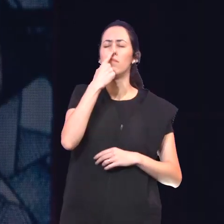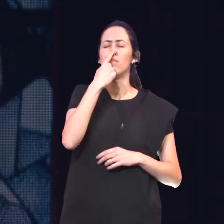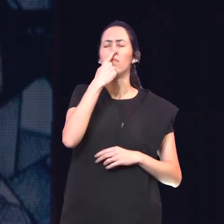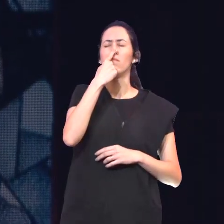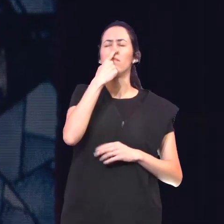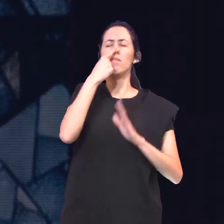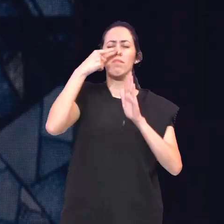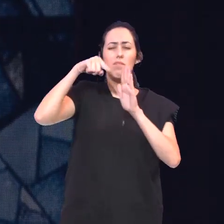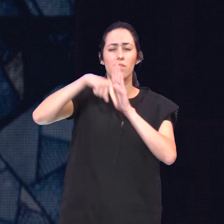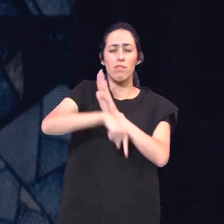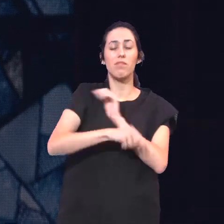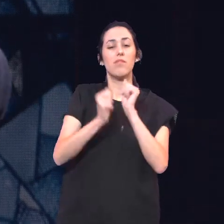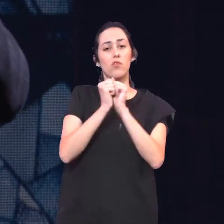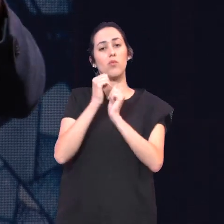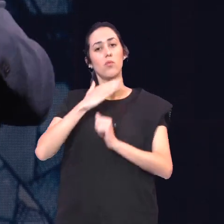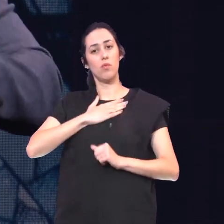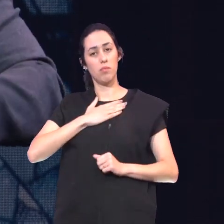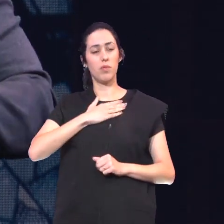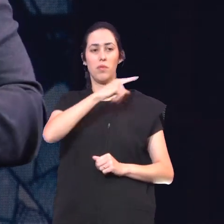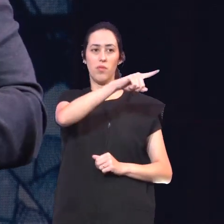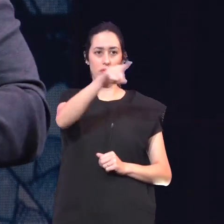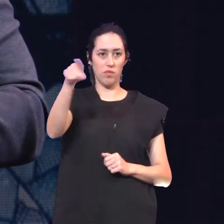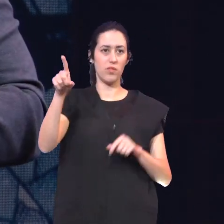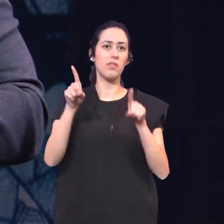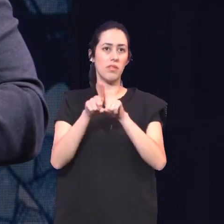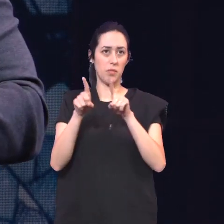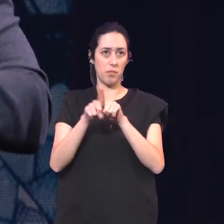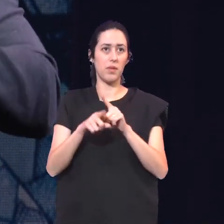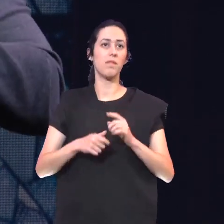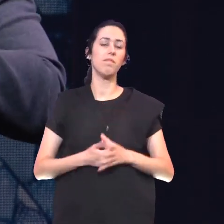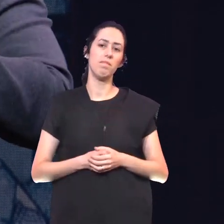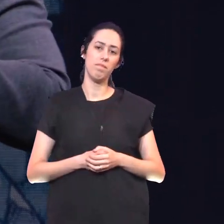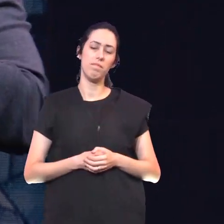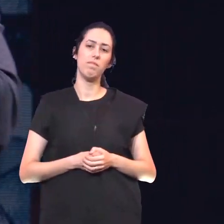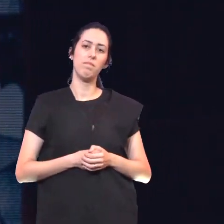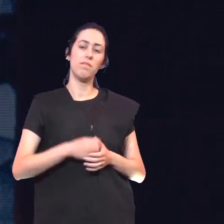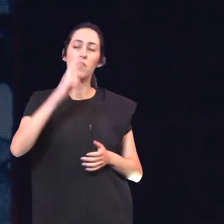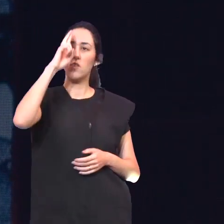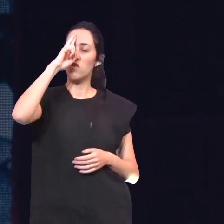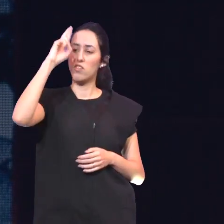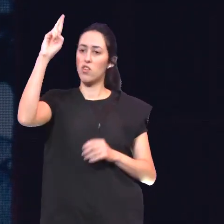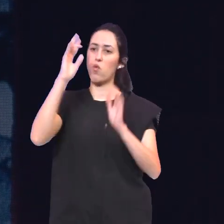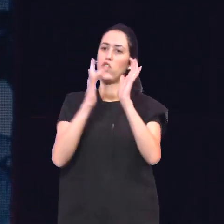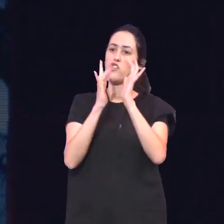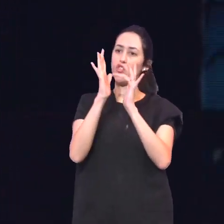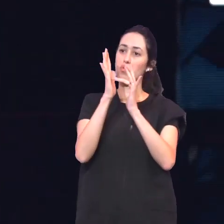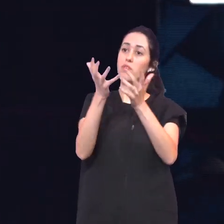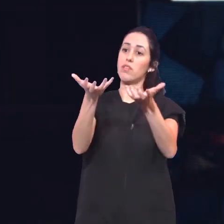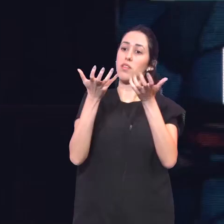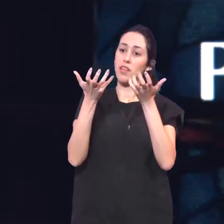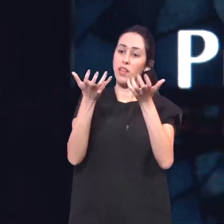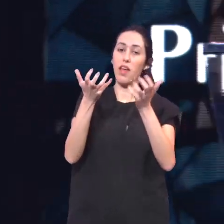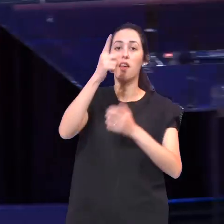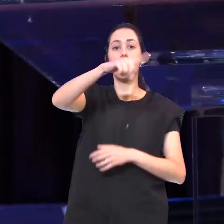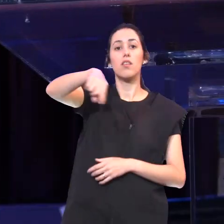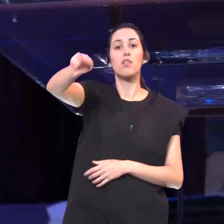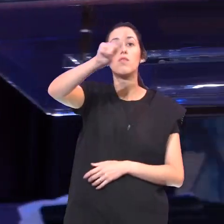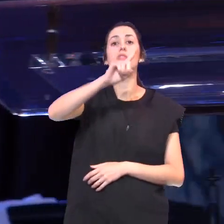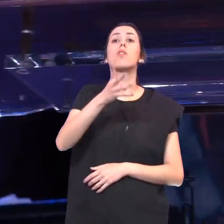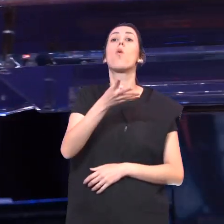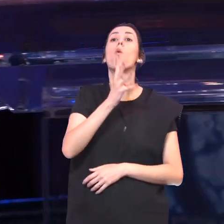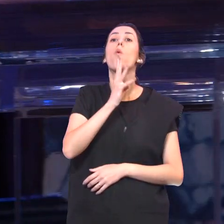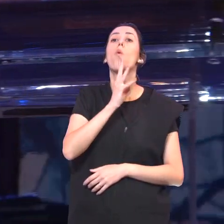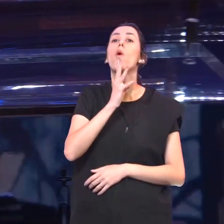Comigo E com você O Senhor Jesus Quer que você Conheça O coração